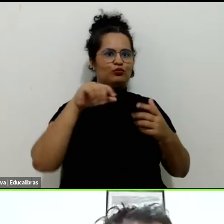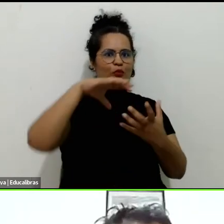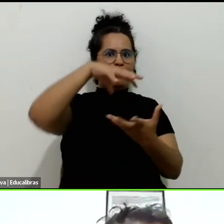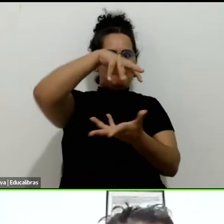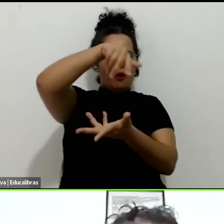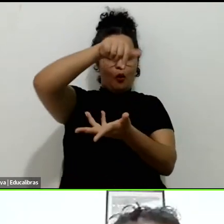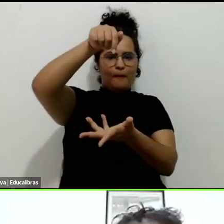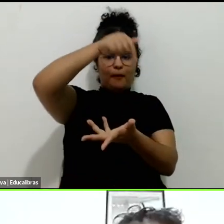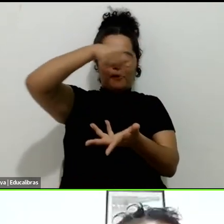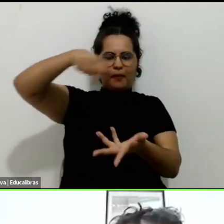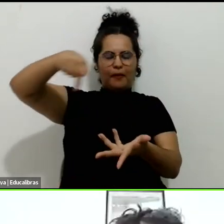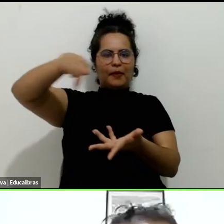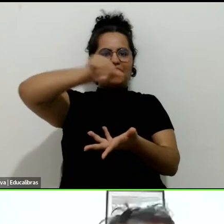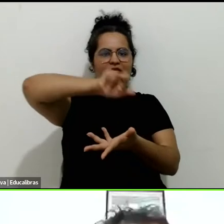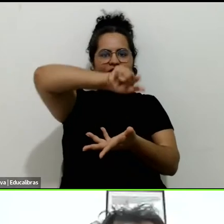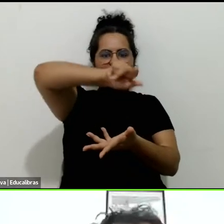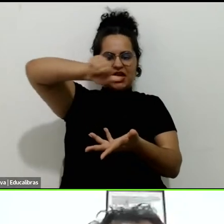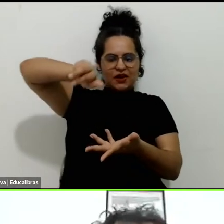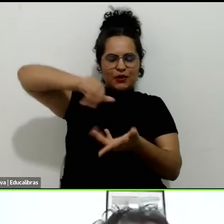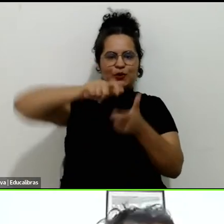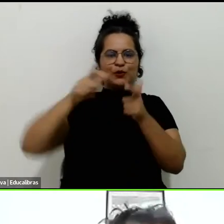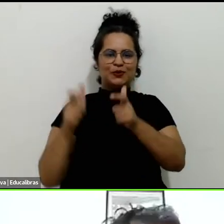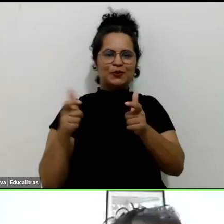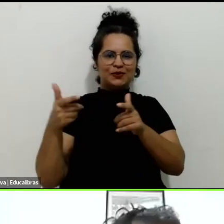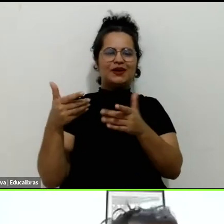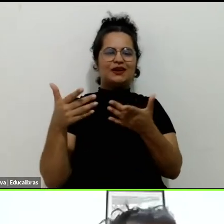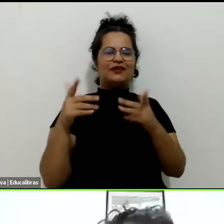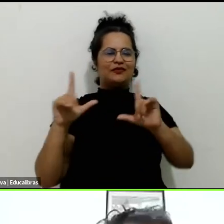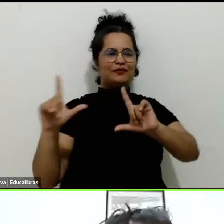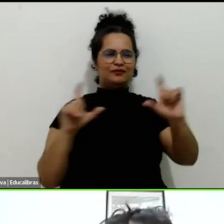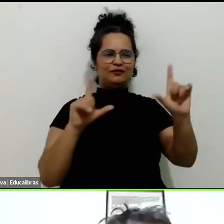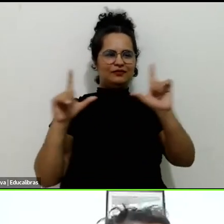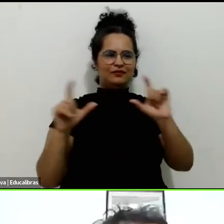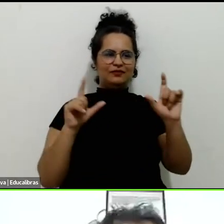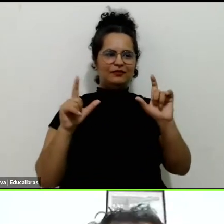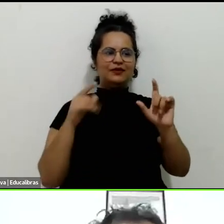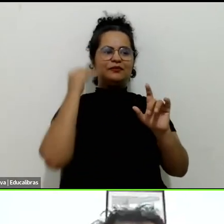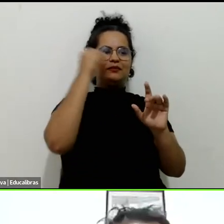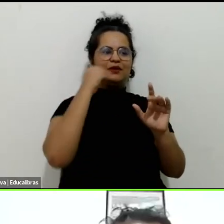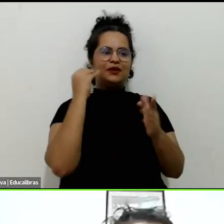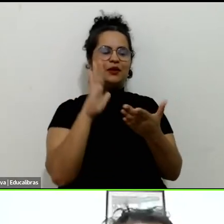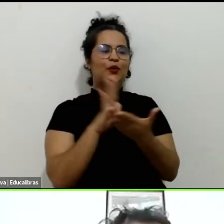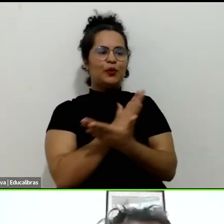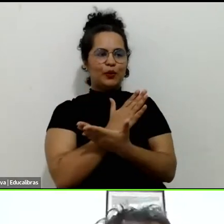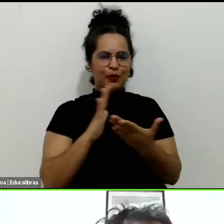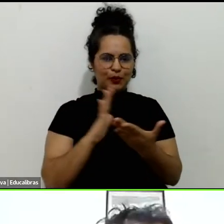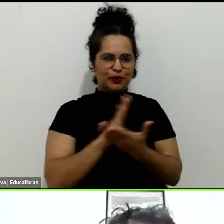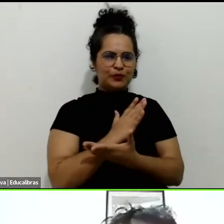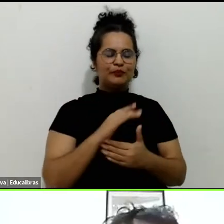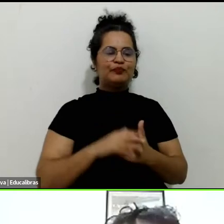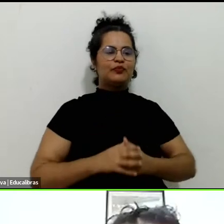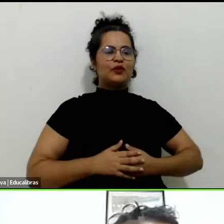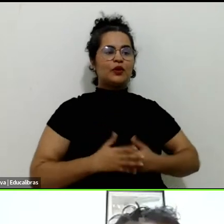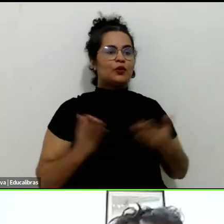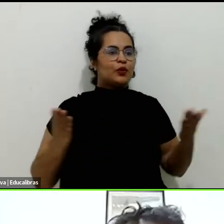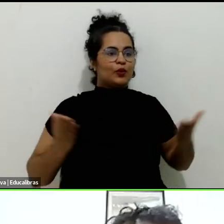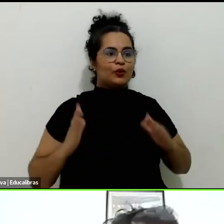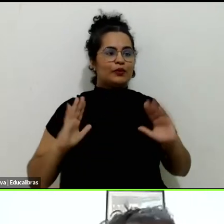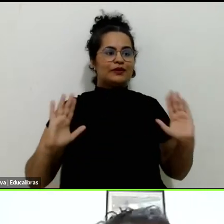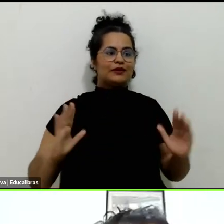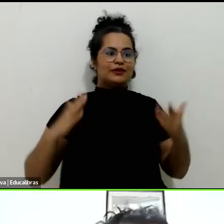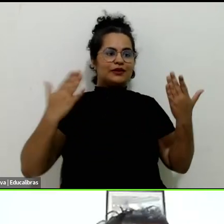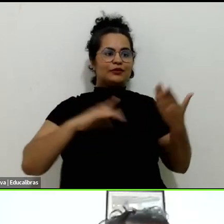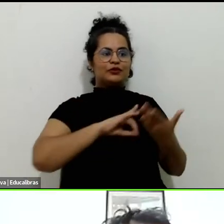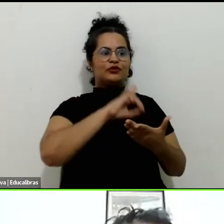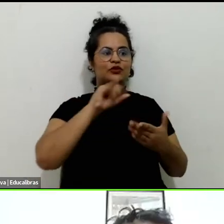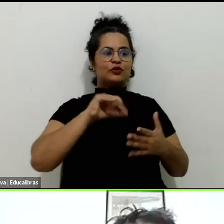fotografias de algumas dessas experiências em que hoje se está celebrando o Dia Mundial do Ocio. Por suposto,